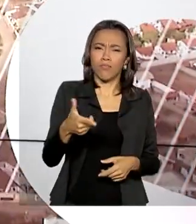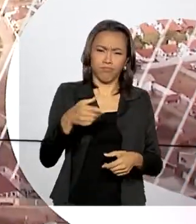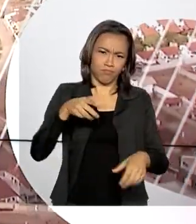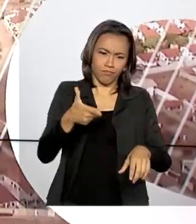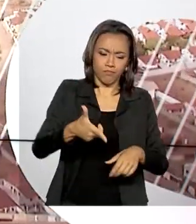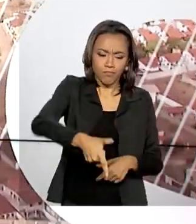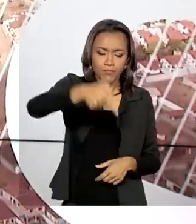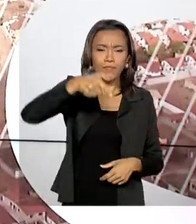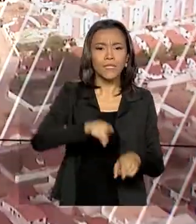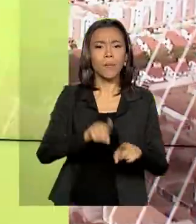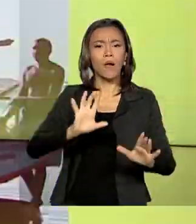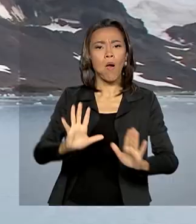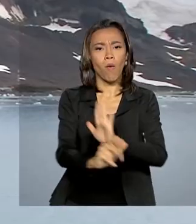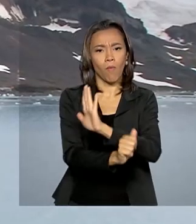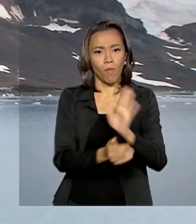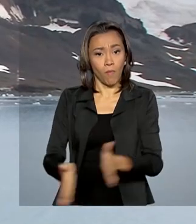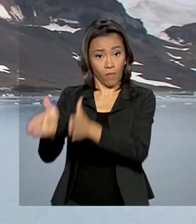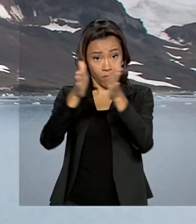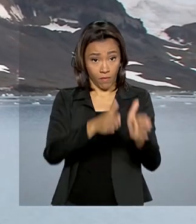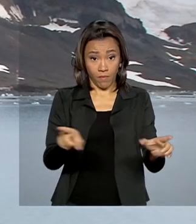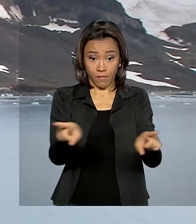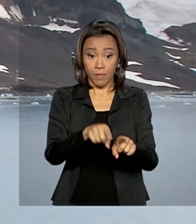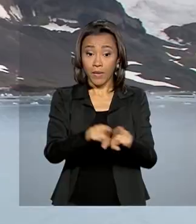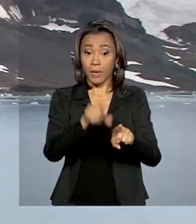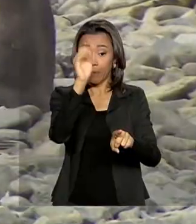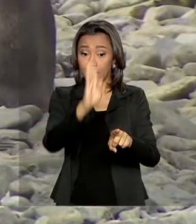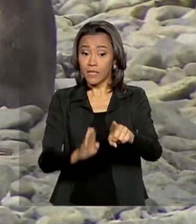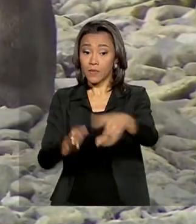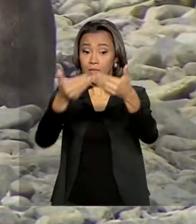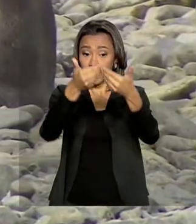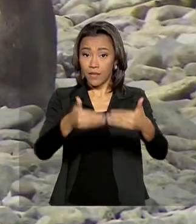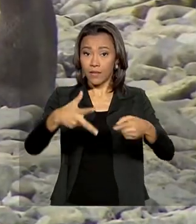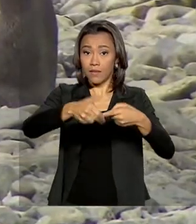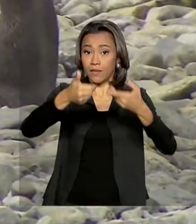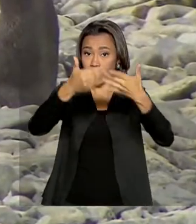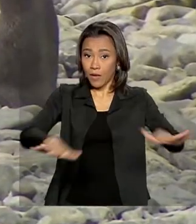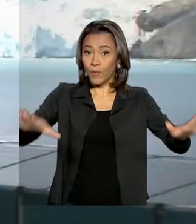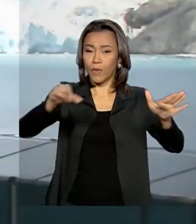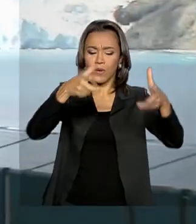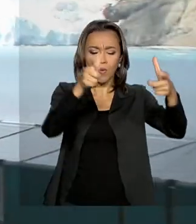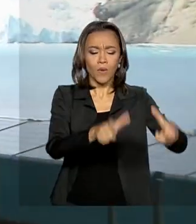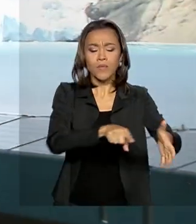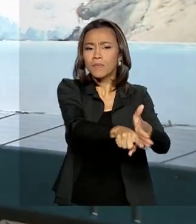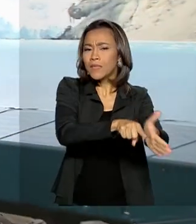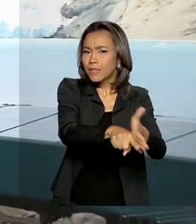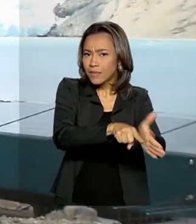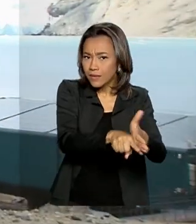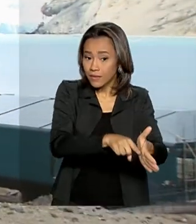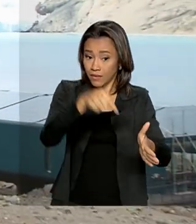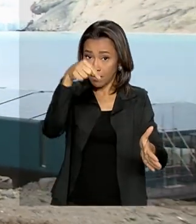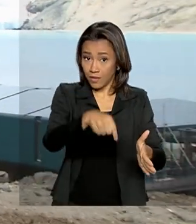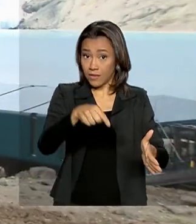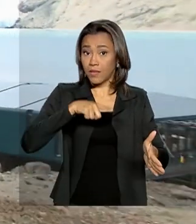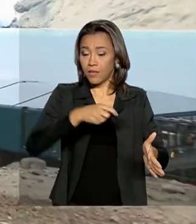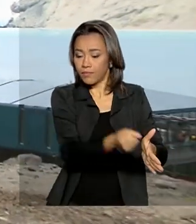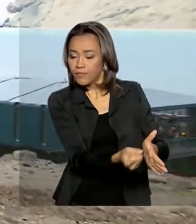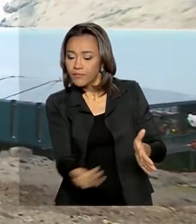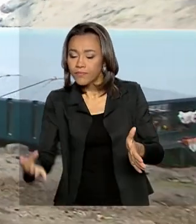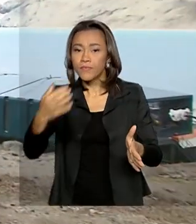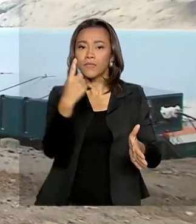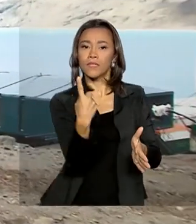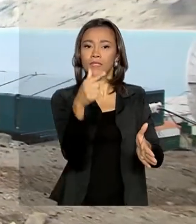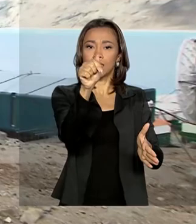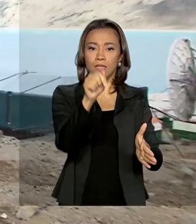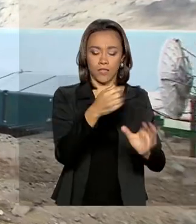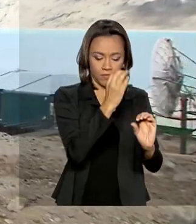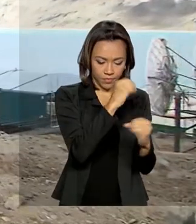veja também, Brasil inaugura a nova Estação Comandante Ferraz na Antártica. A base terá 17 laboratórios